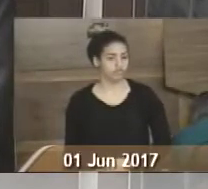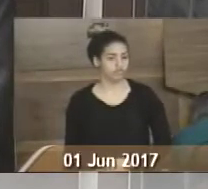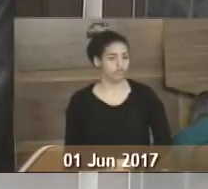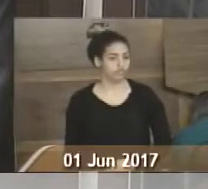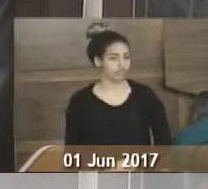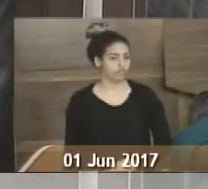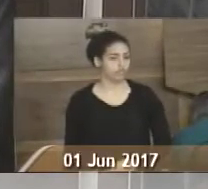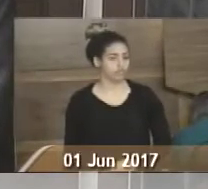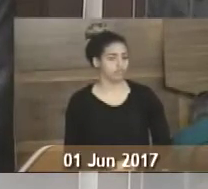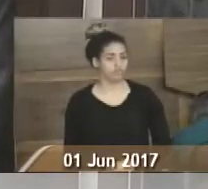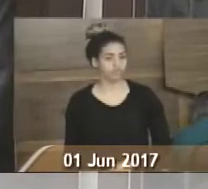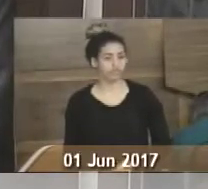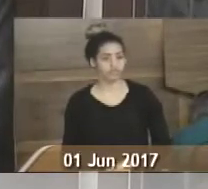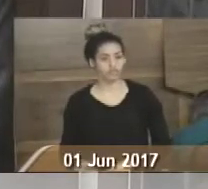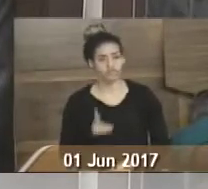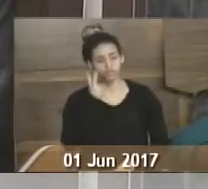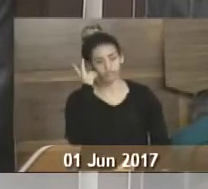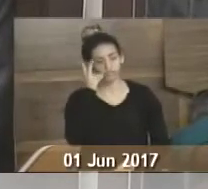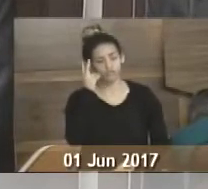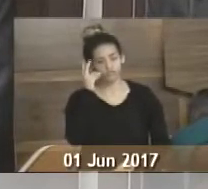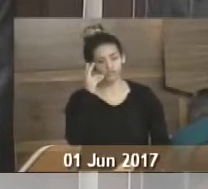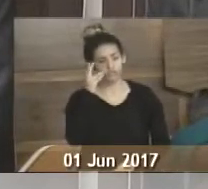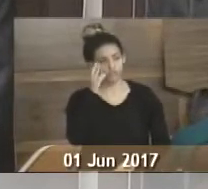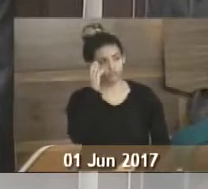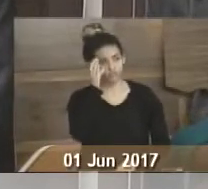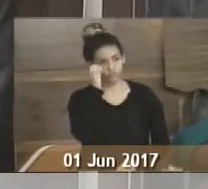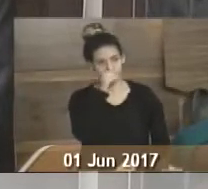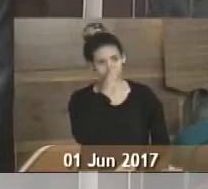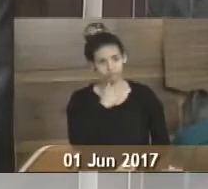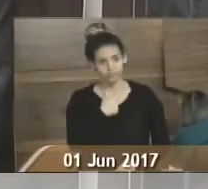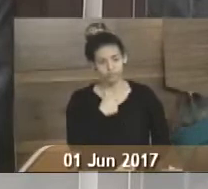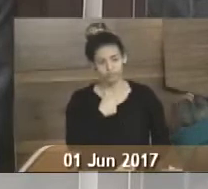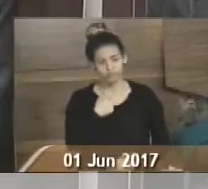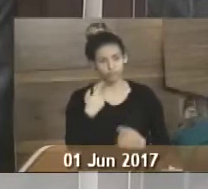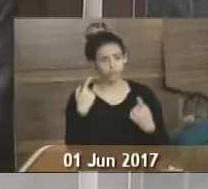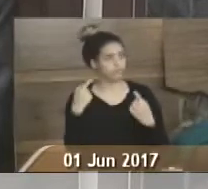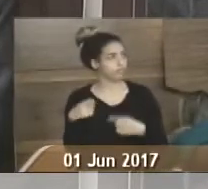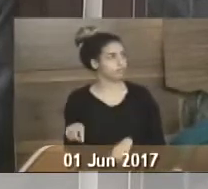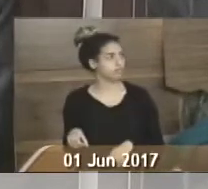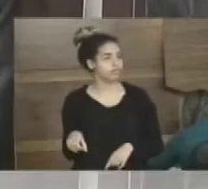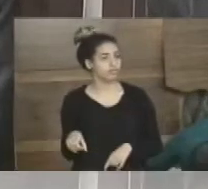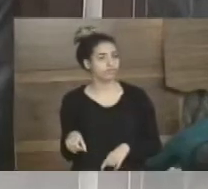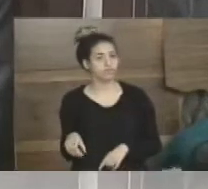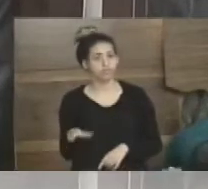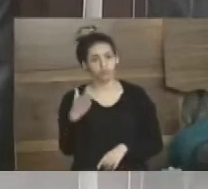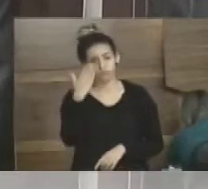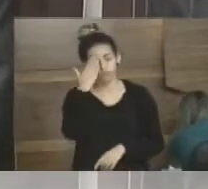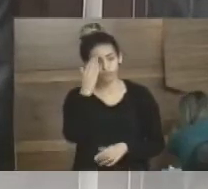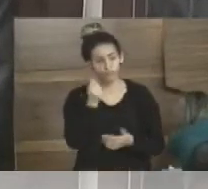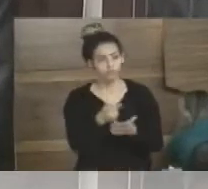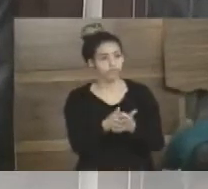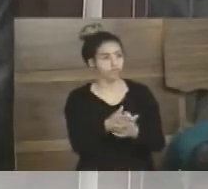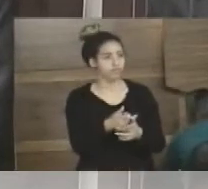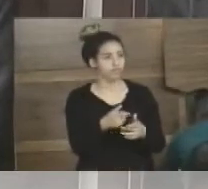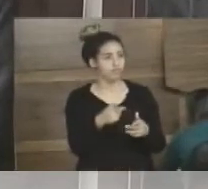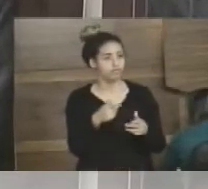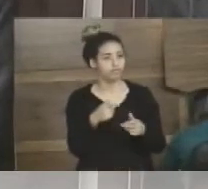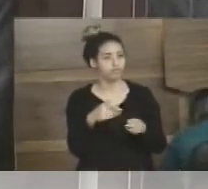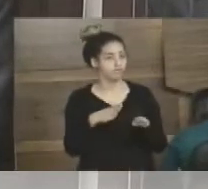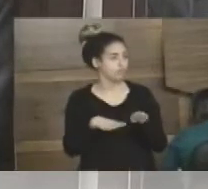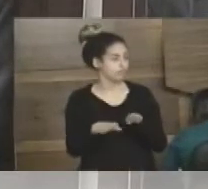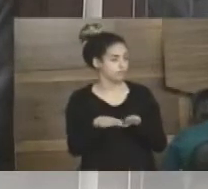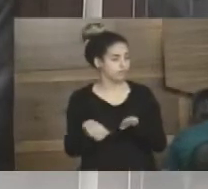Mas, vereadora Tite, eu sou contra o shopping cobrar estacionamento.